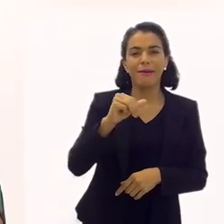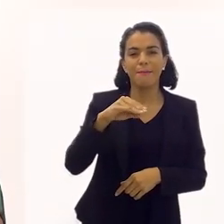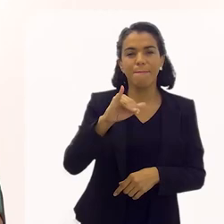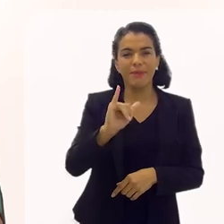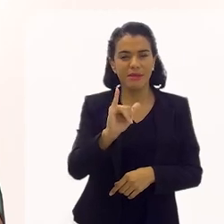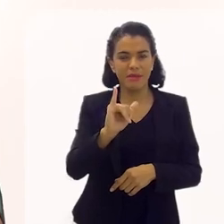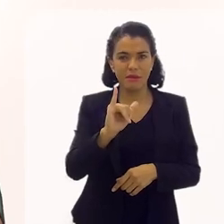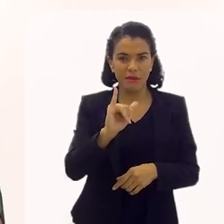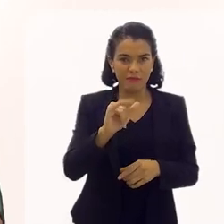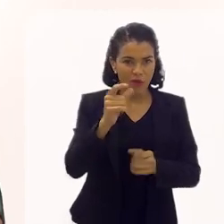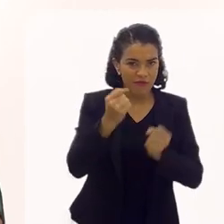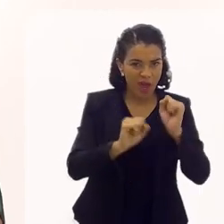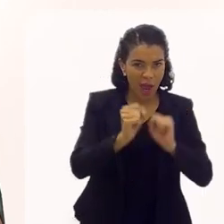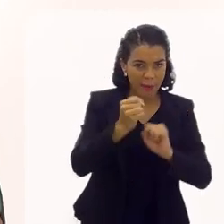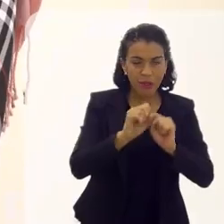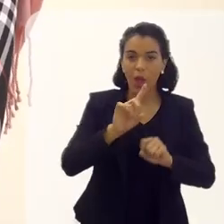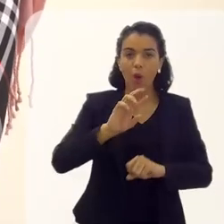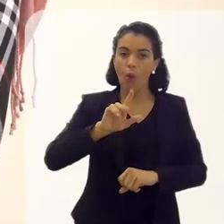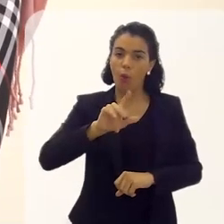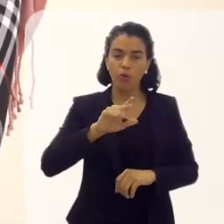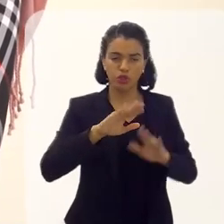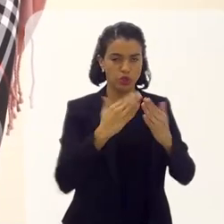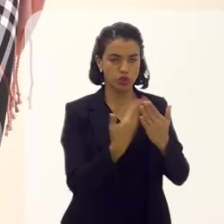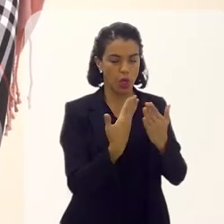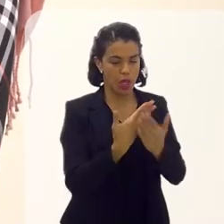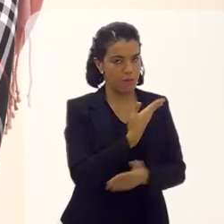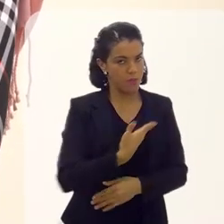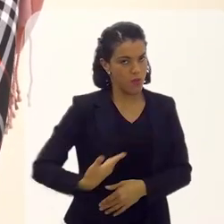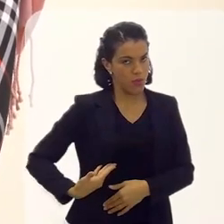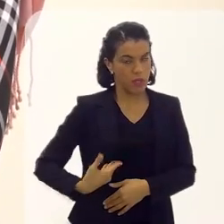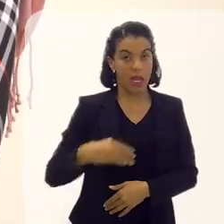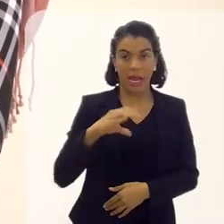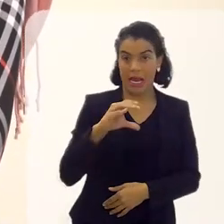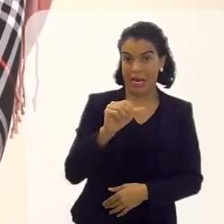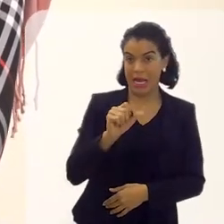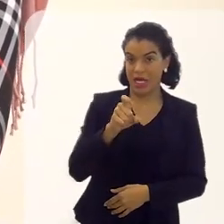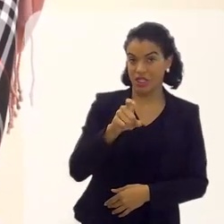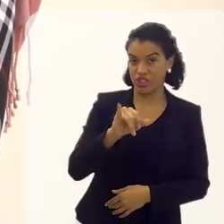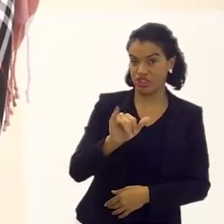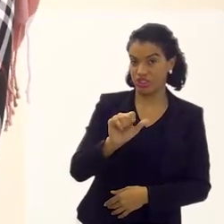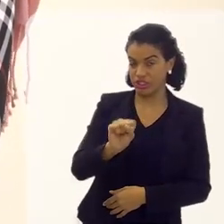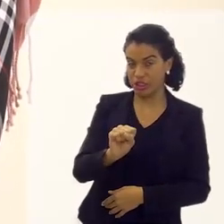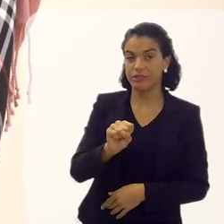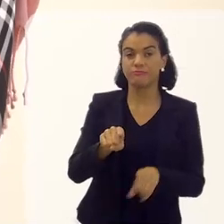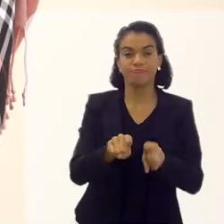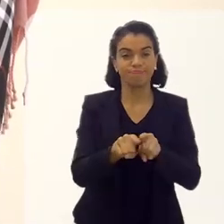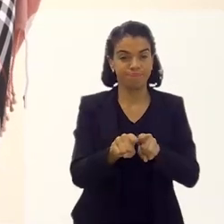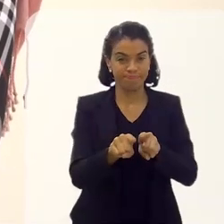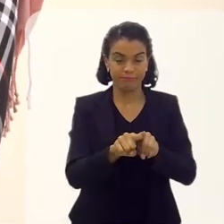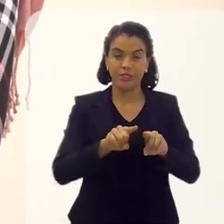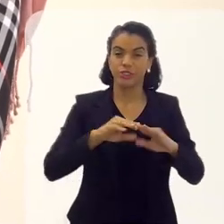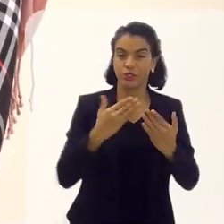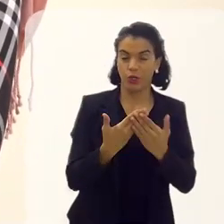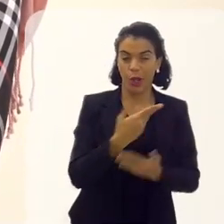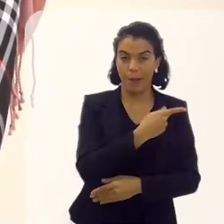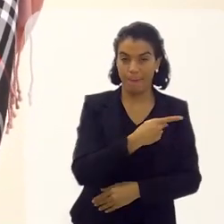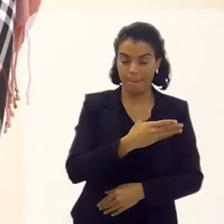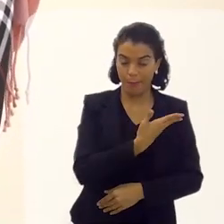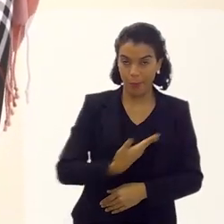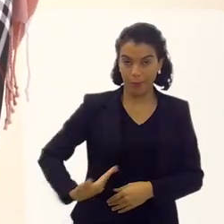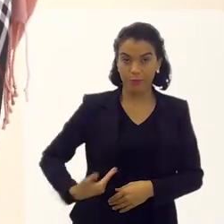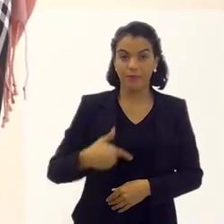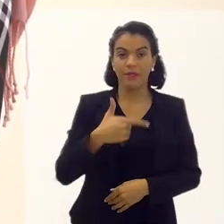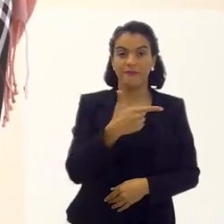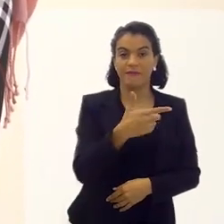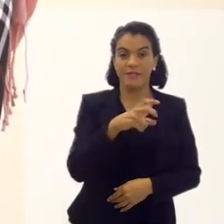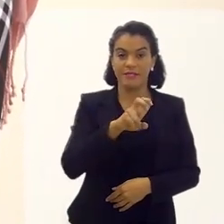antiga fábrica? Não, não, não. Eu fiz em escolas públicas. Certo. E Caxias vai ser a mesma coisa. E agora, de 25 de